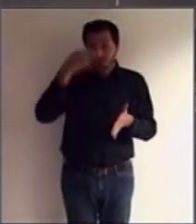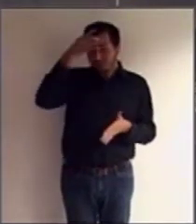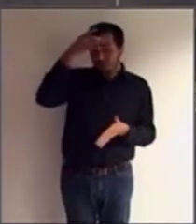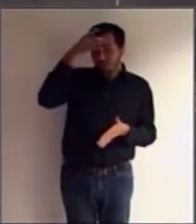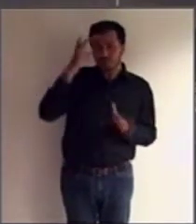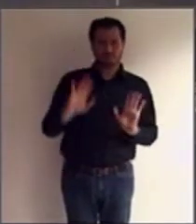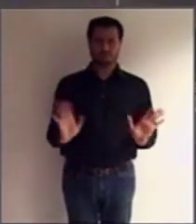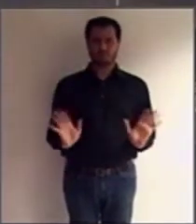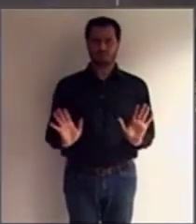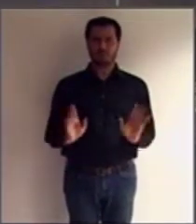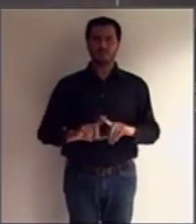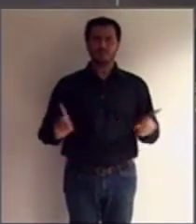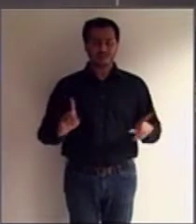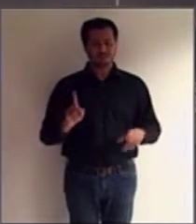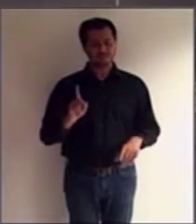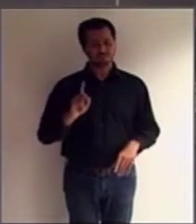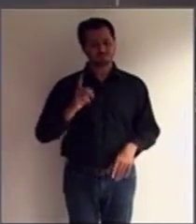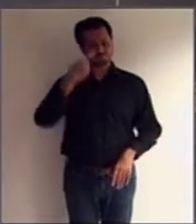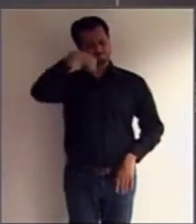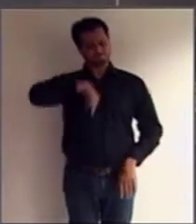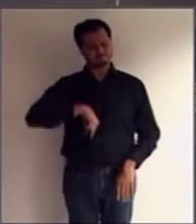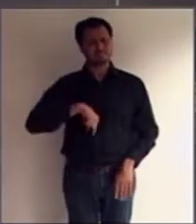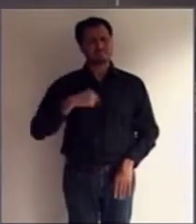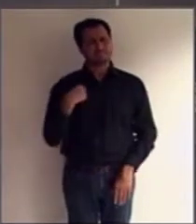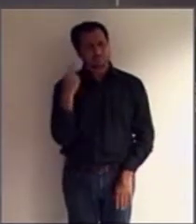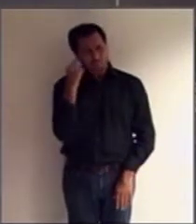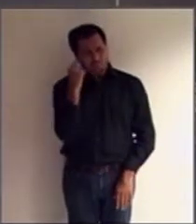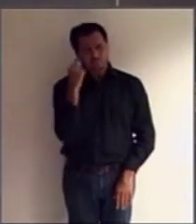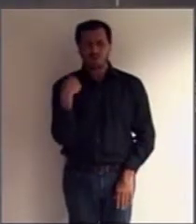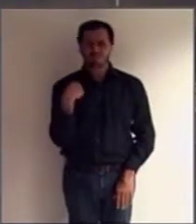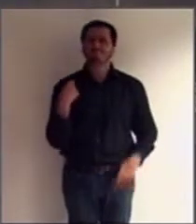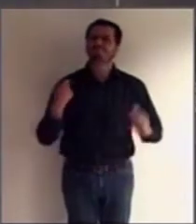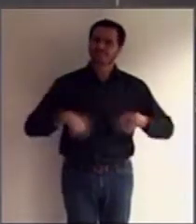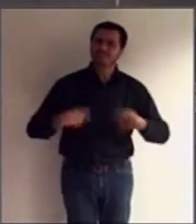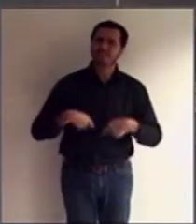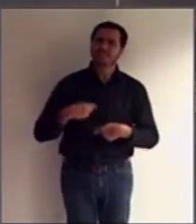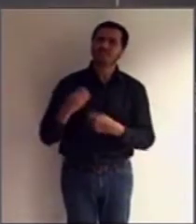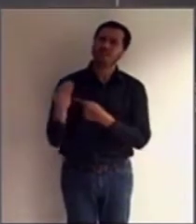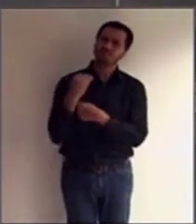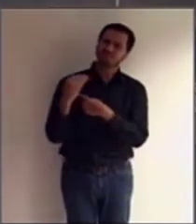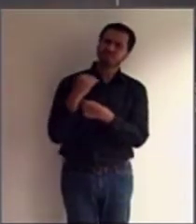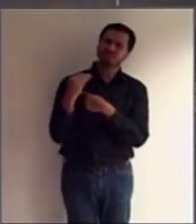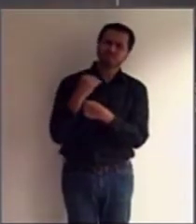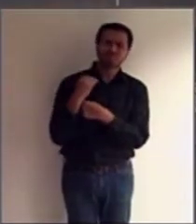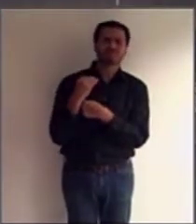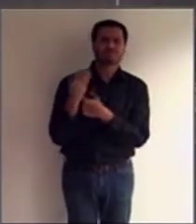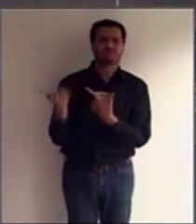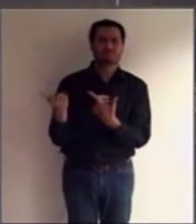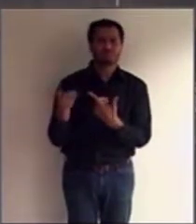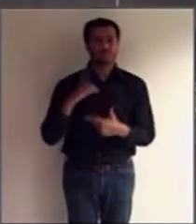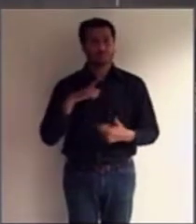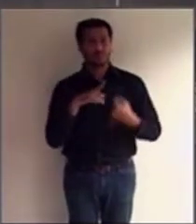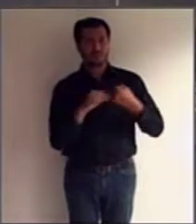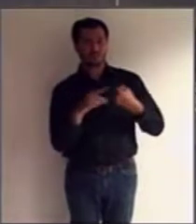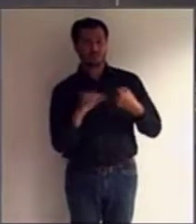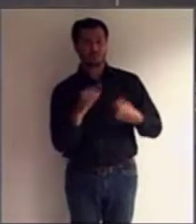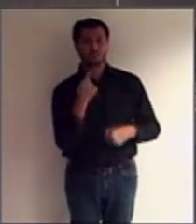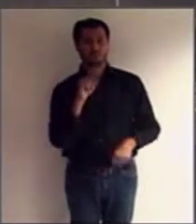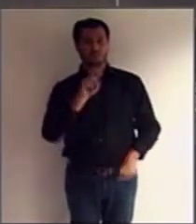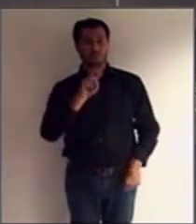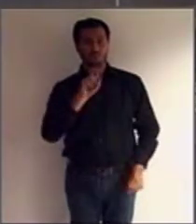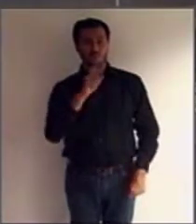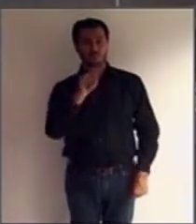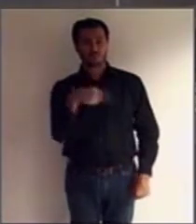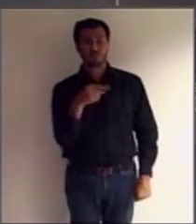elas mesmas chegam à conclusão que precisam de um apoio, de uma salvaguarda legal. Então, o artigo 1780 do Código Civil